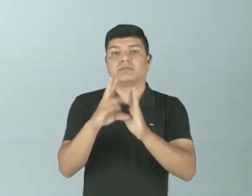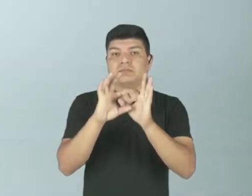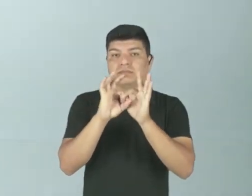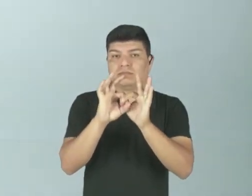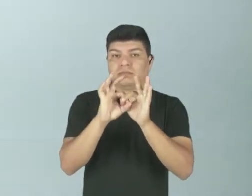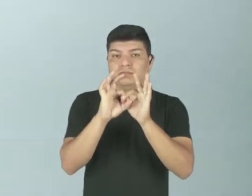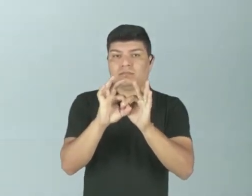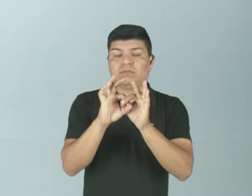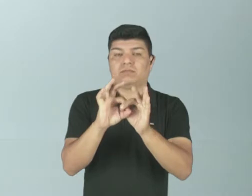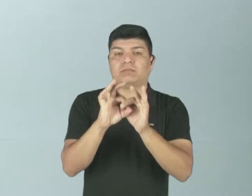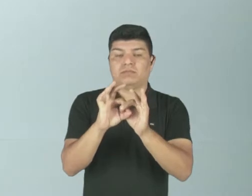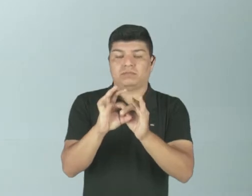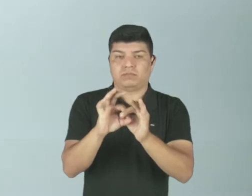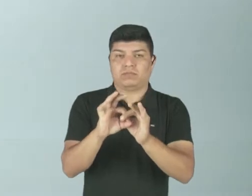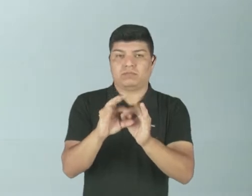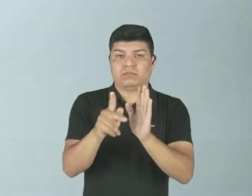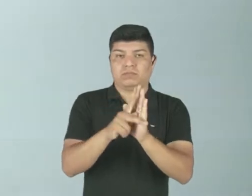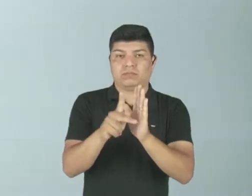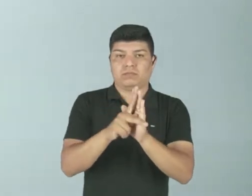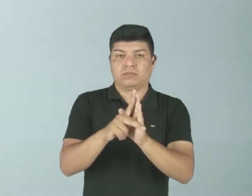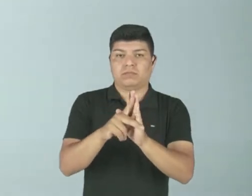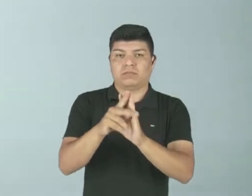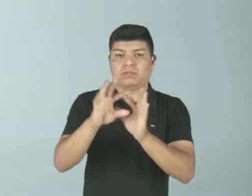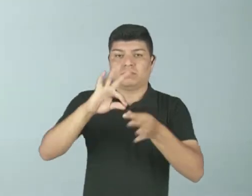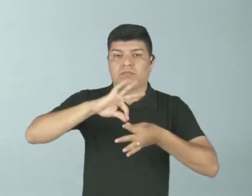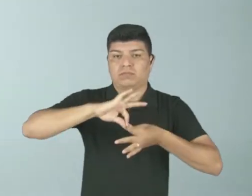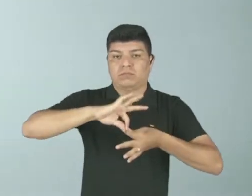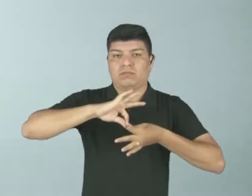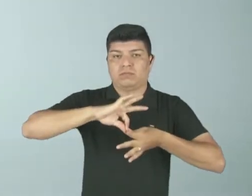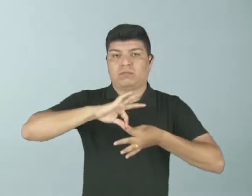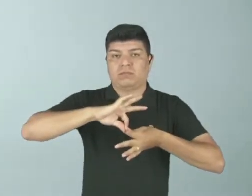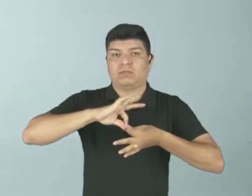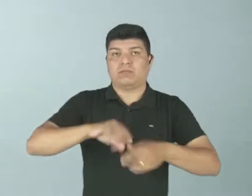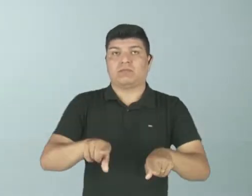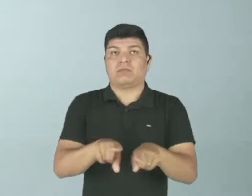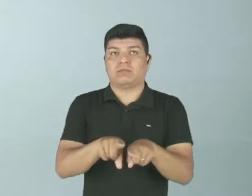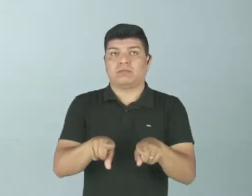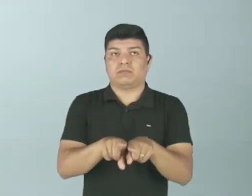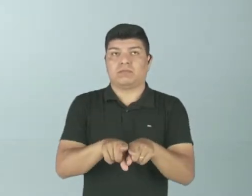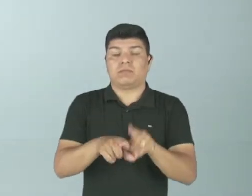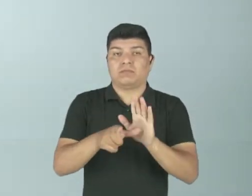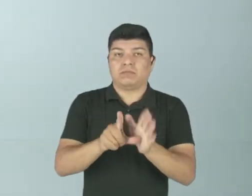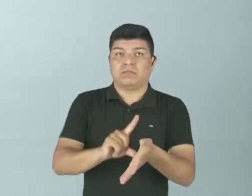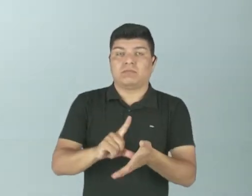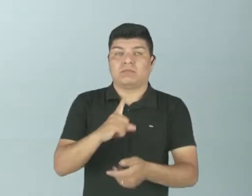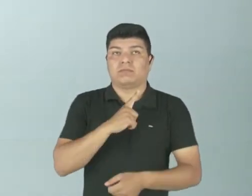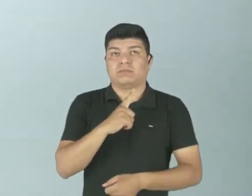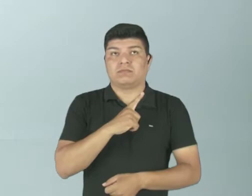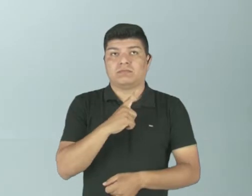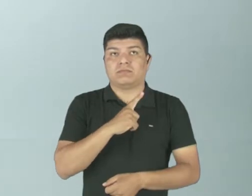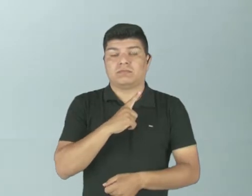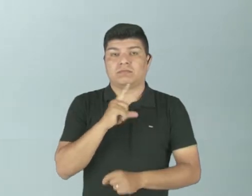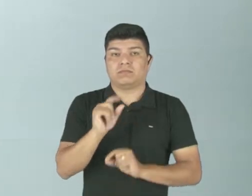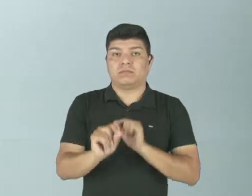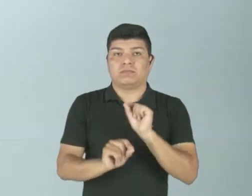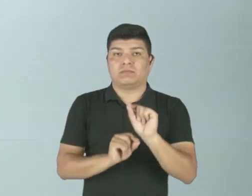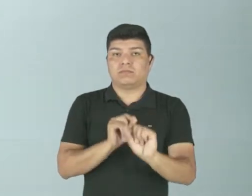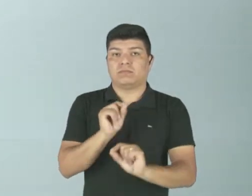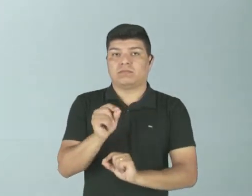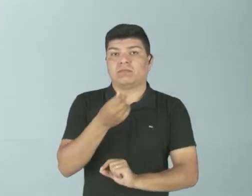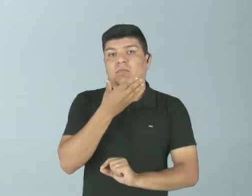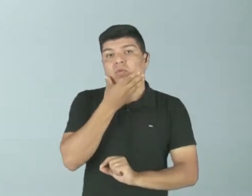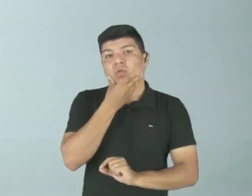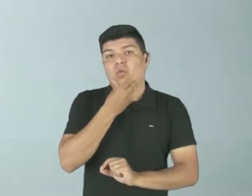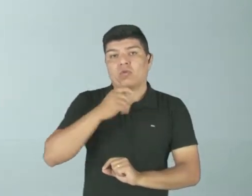ligação com as suas esferas espirituais. E posterior nós tivemos a ascensão do homem